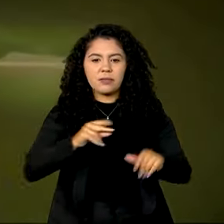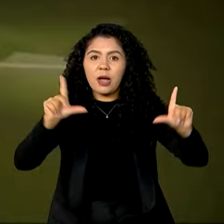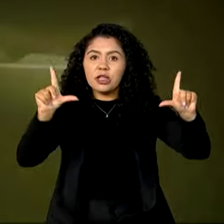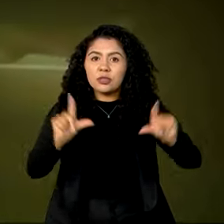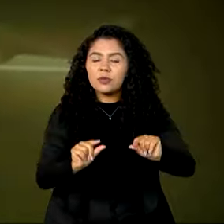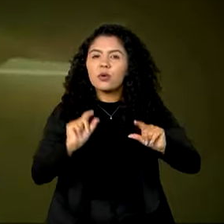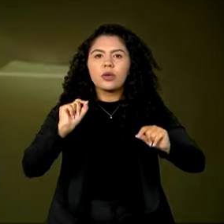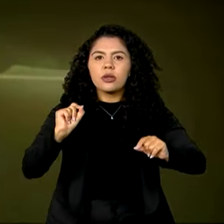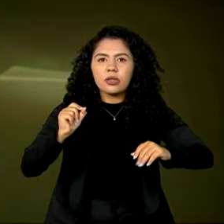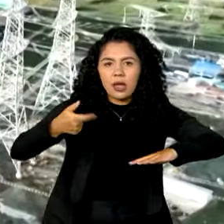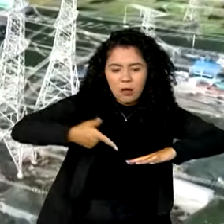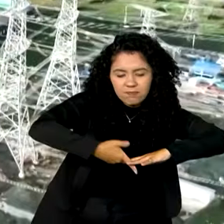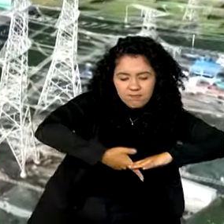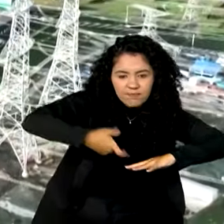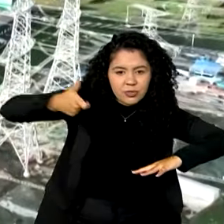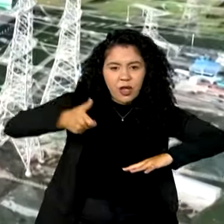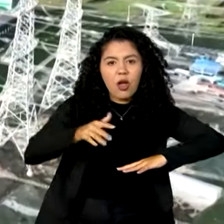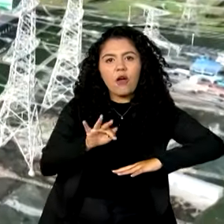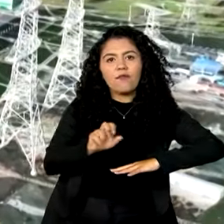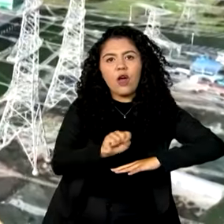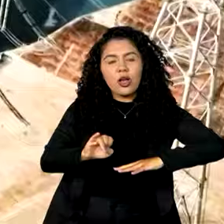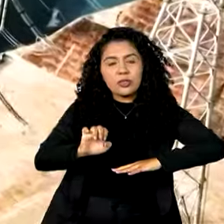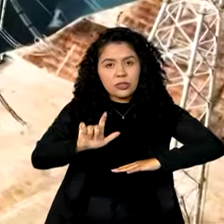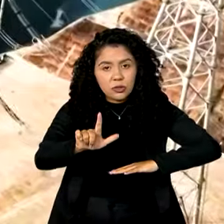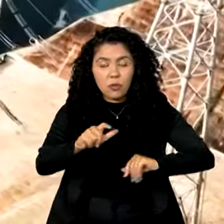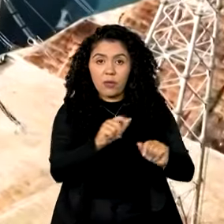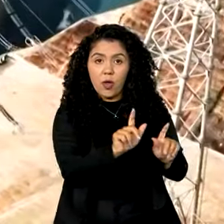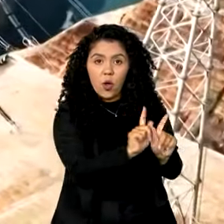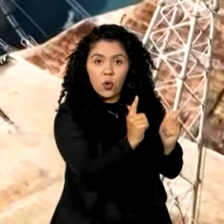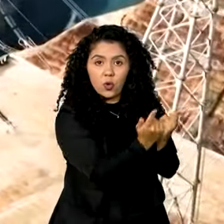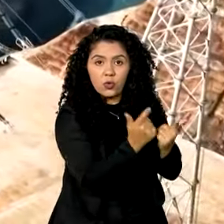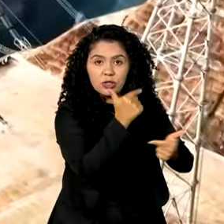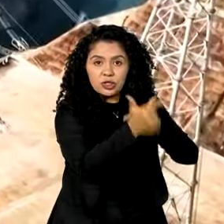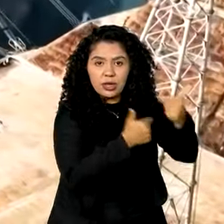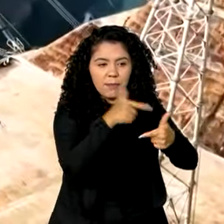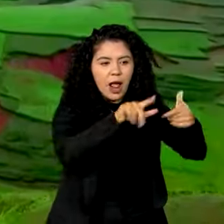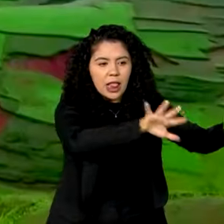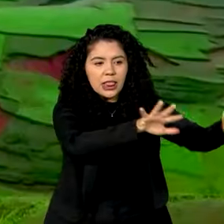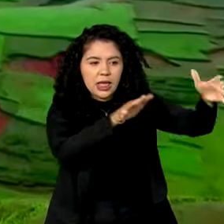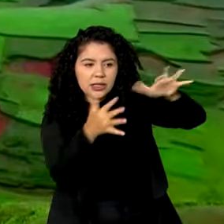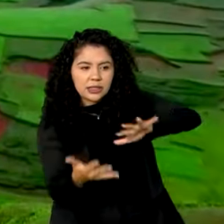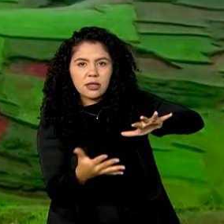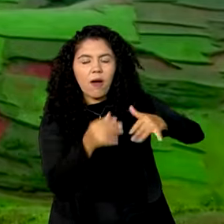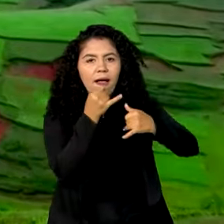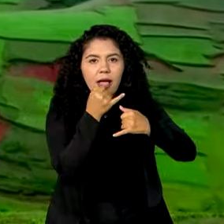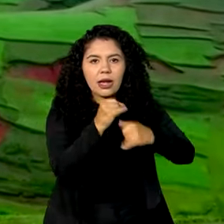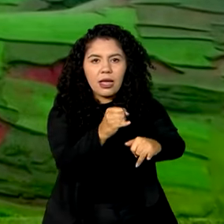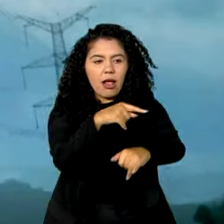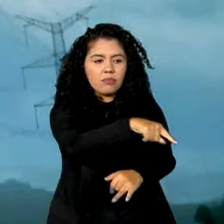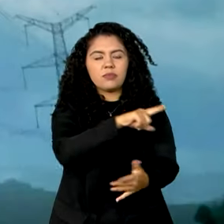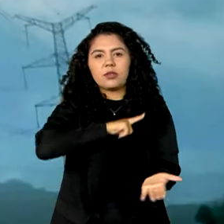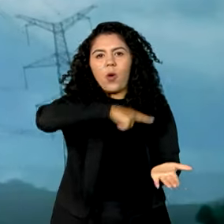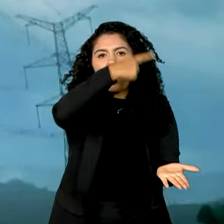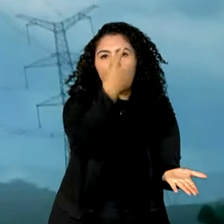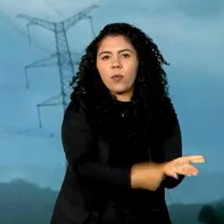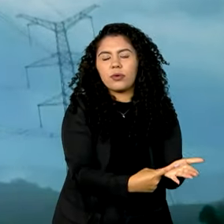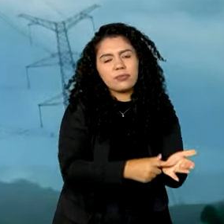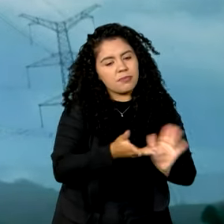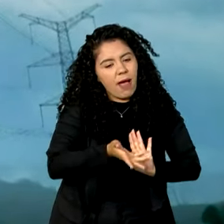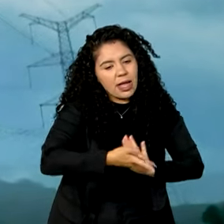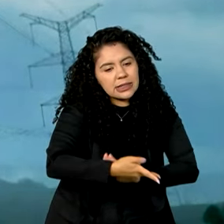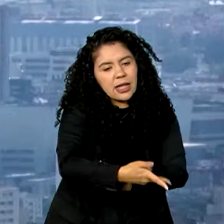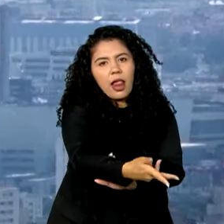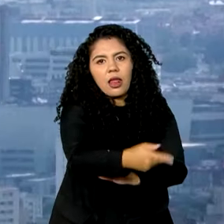fósseis. O Grupo de Trabalho de Transições Energéticas se comprometeu a acelerar esse